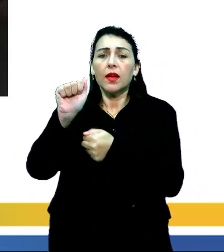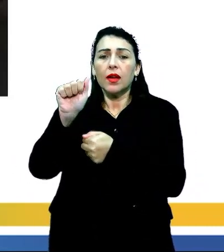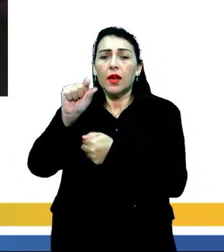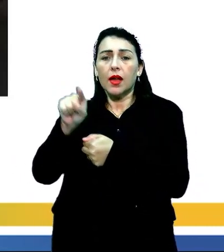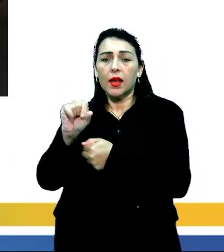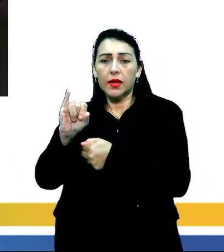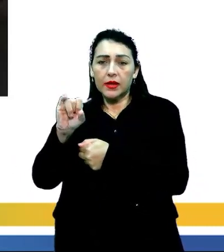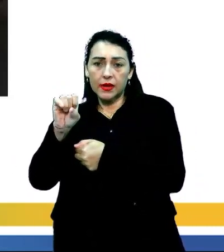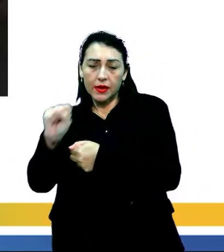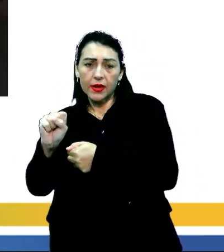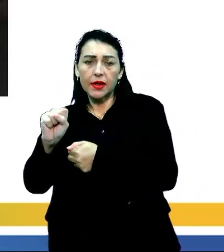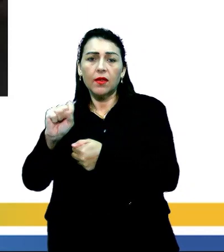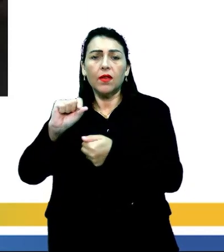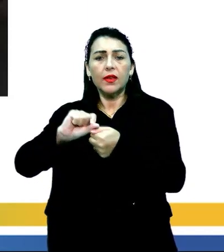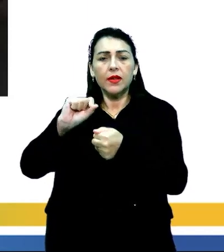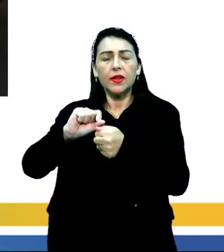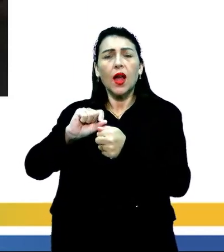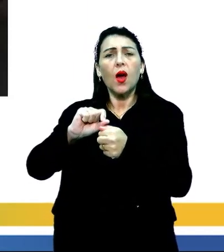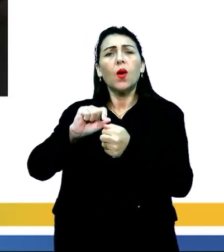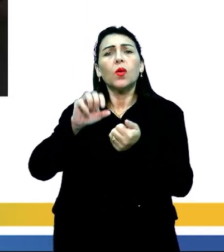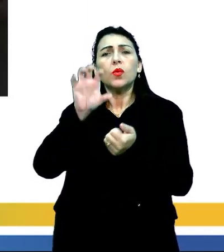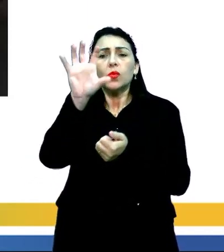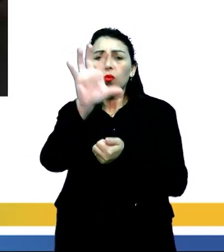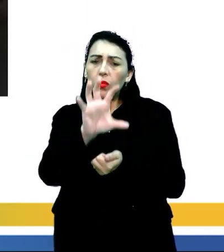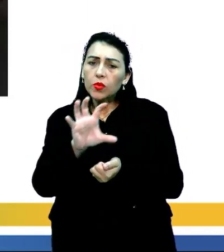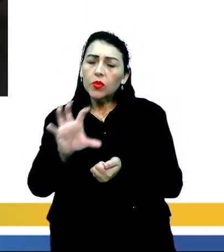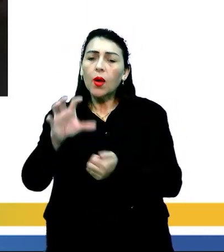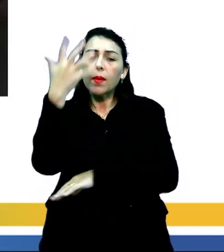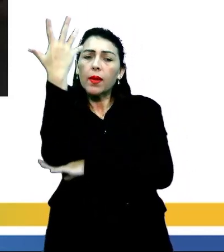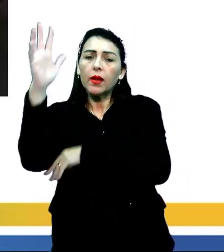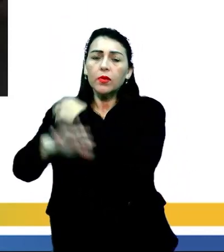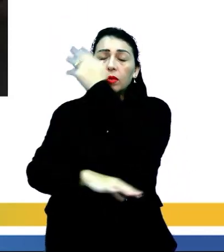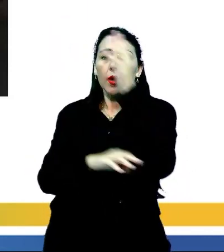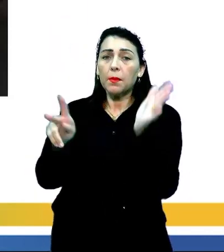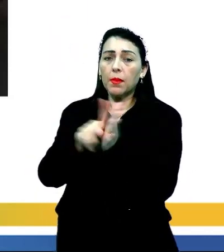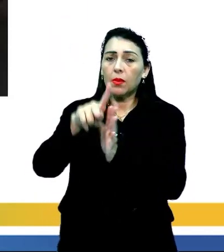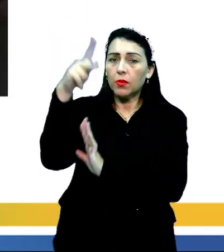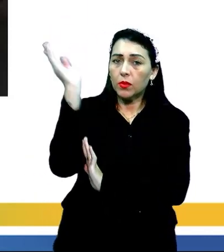Abissabe na obra Os Domínios de Natureza no Brasil,